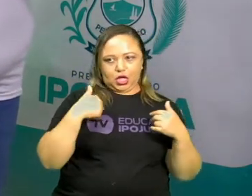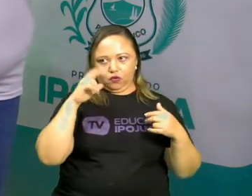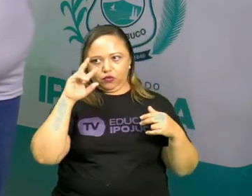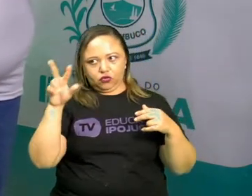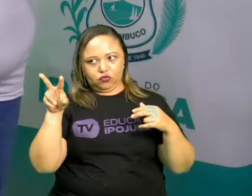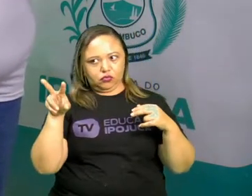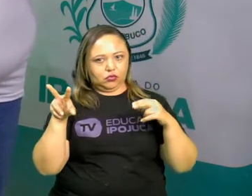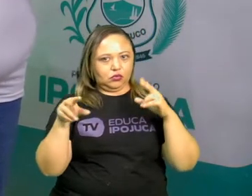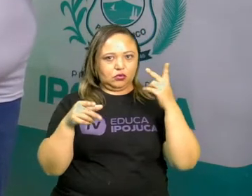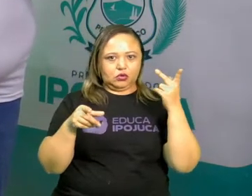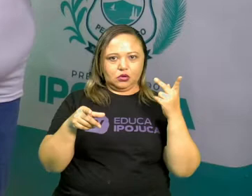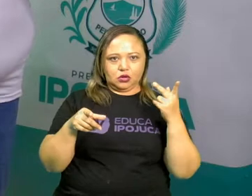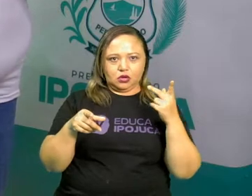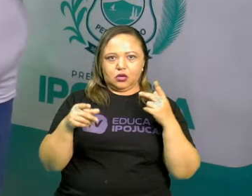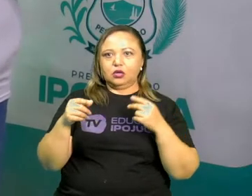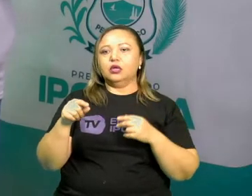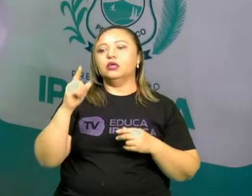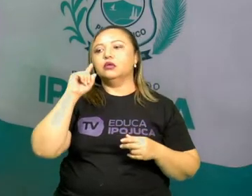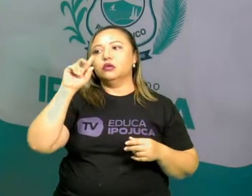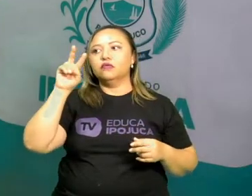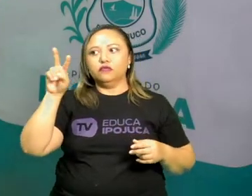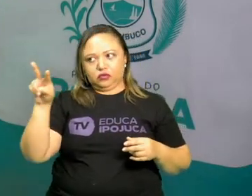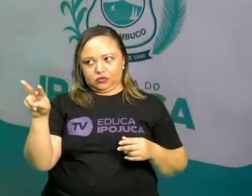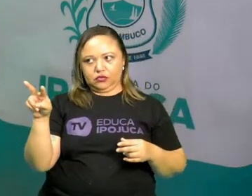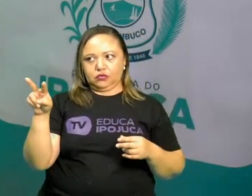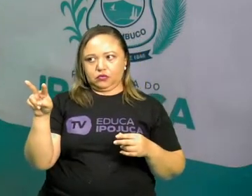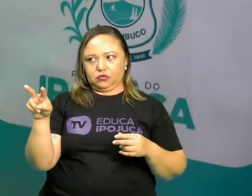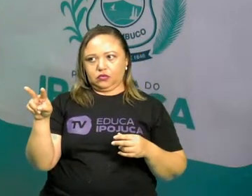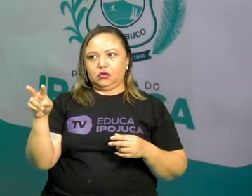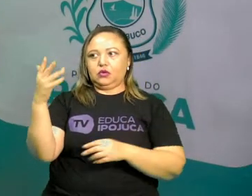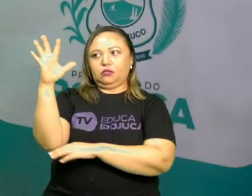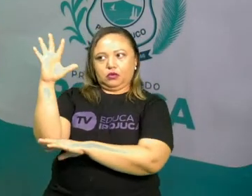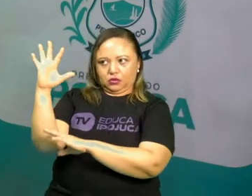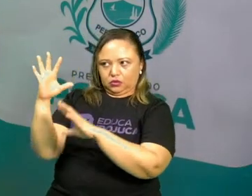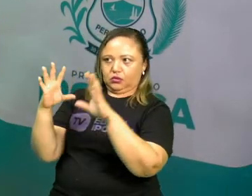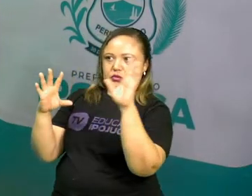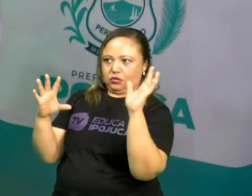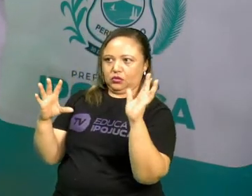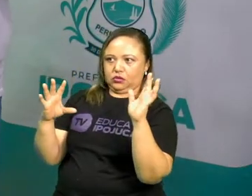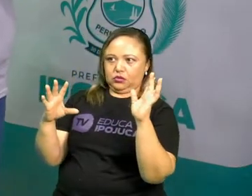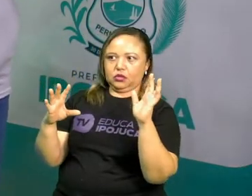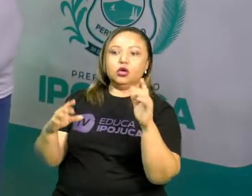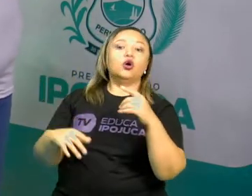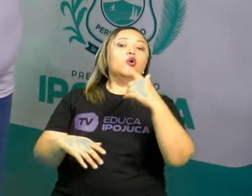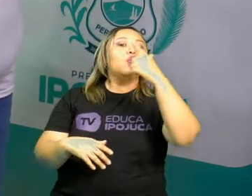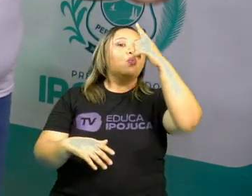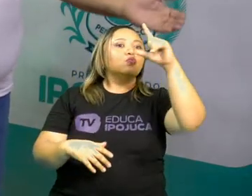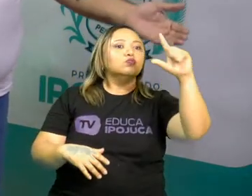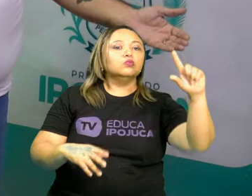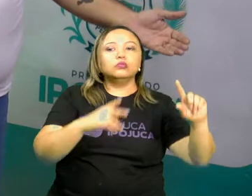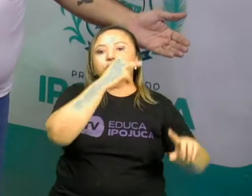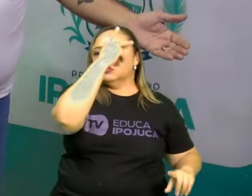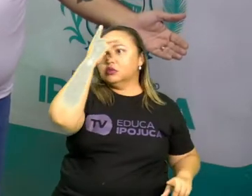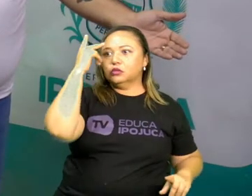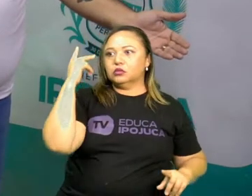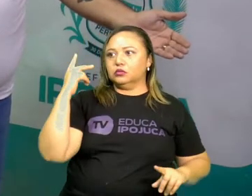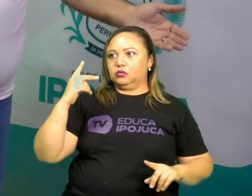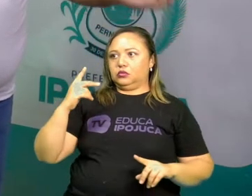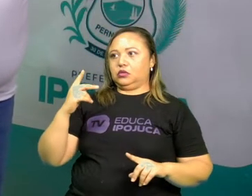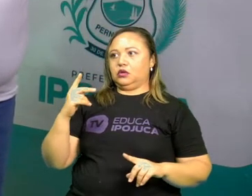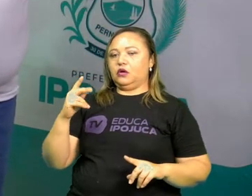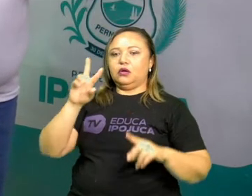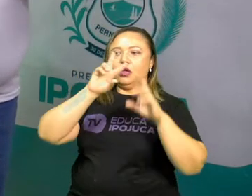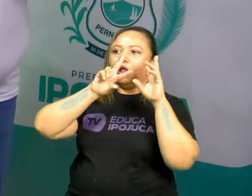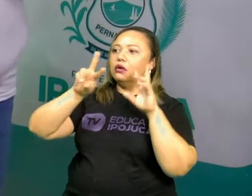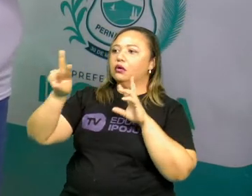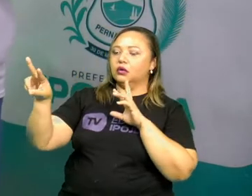aqui, eu tenho uma forma de ver a paisagem, porém, uma pessoa que esteja aqui do meu lado,